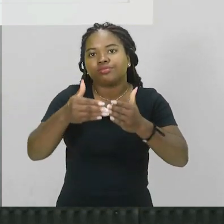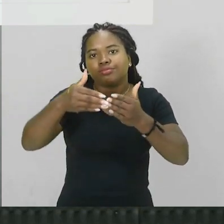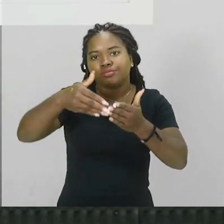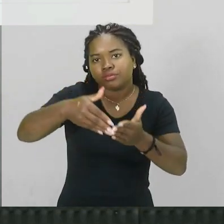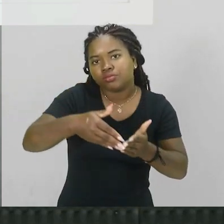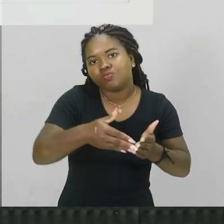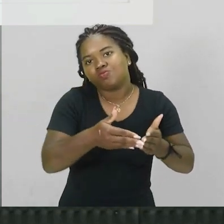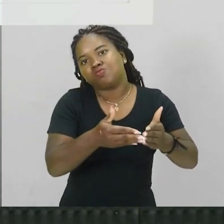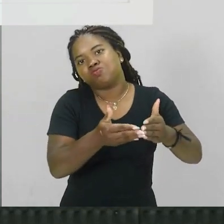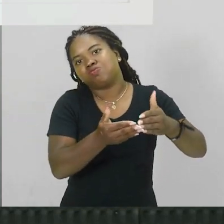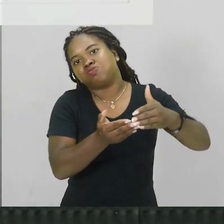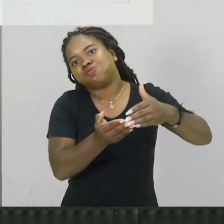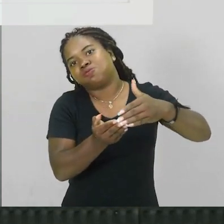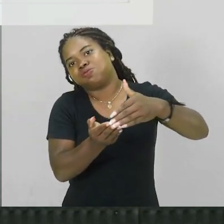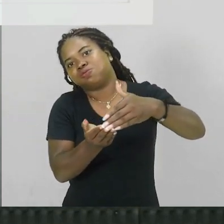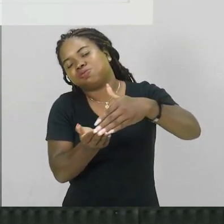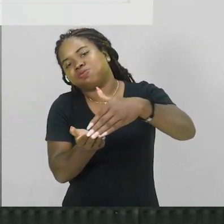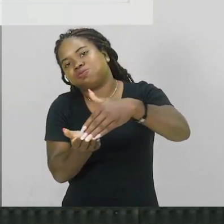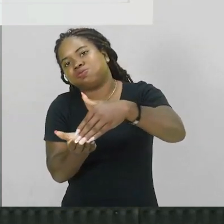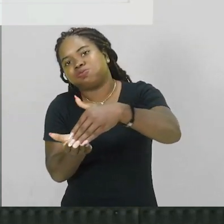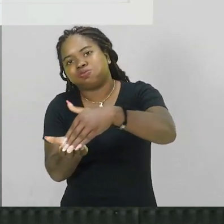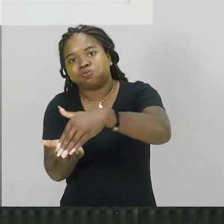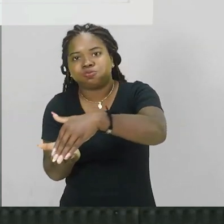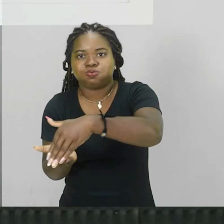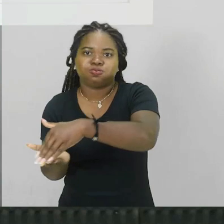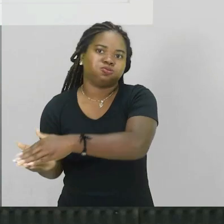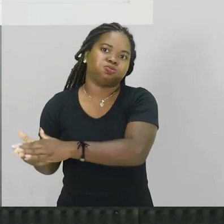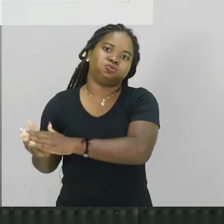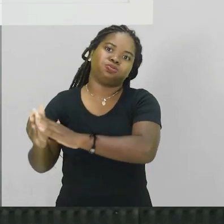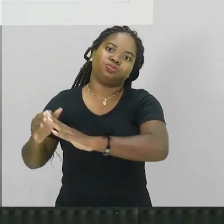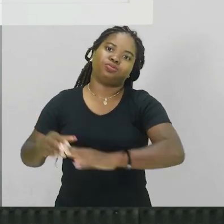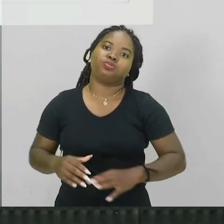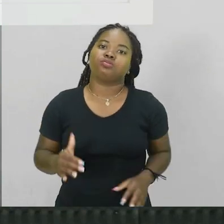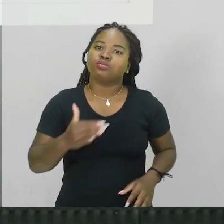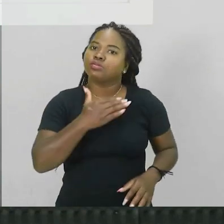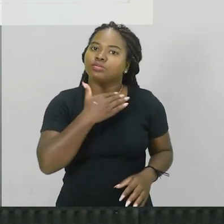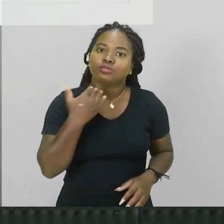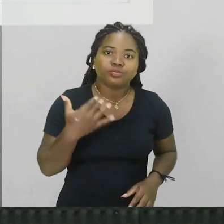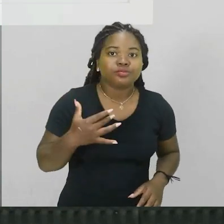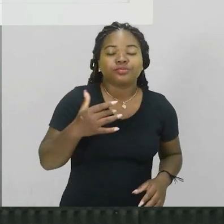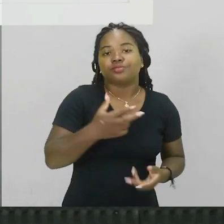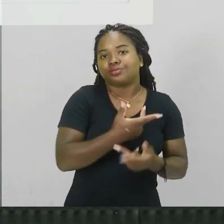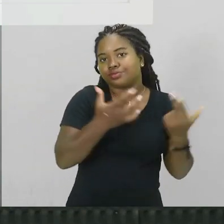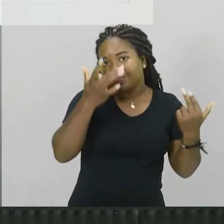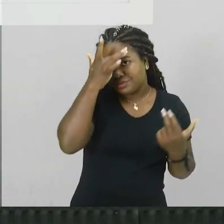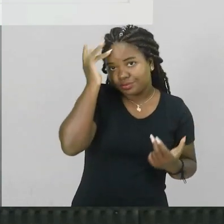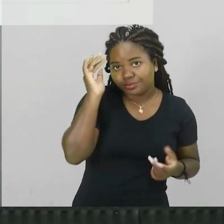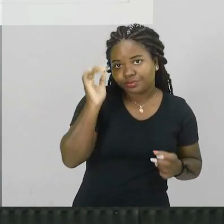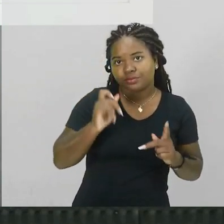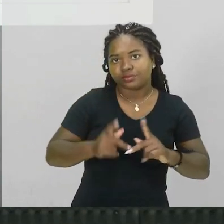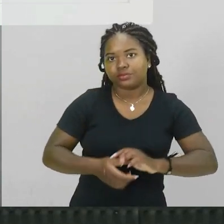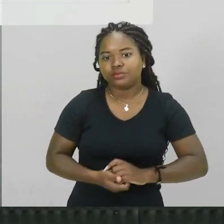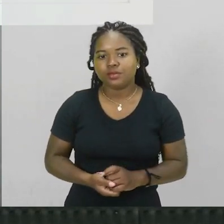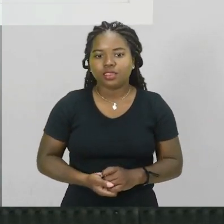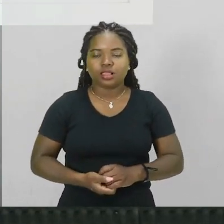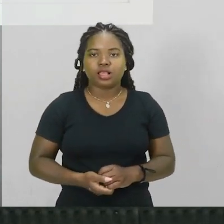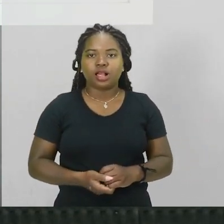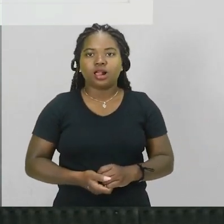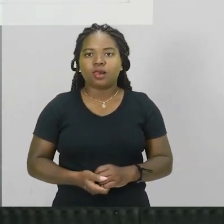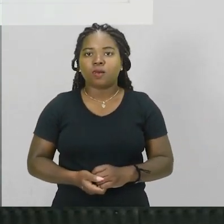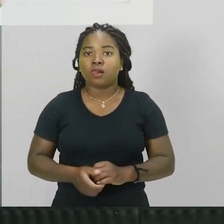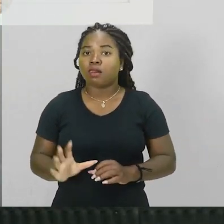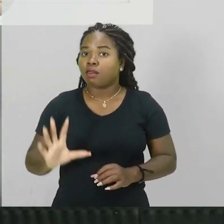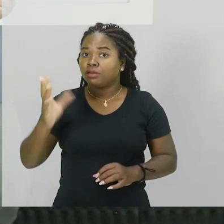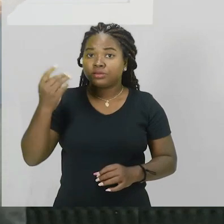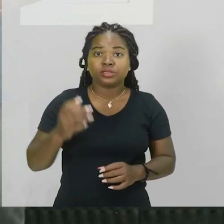que tem ali encoberto, né, essa região com essas pedras, né, com esses icebergs, certo? E esse